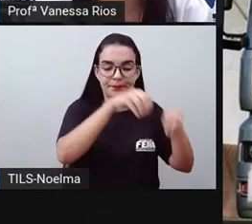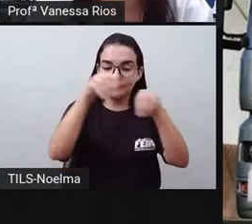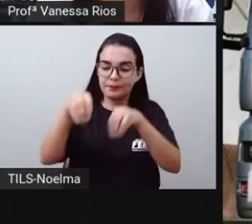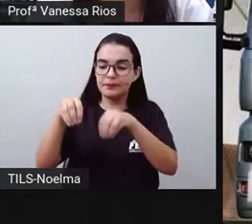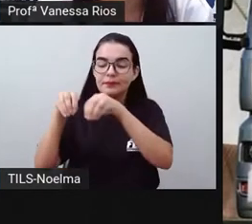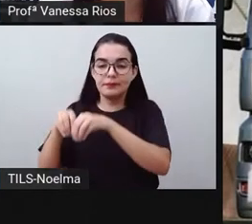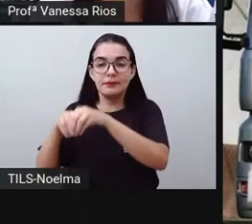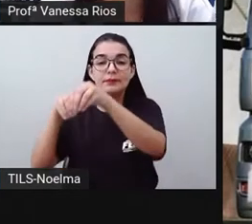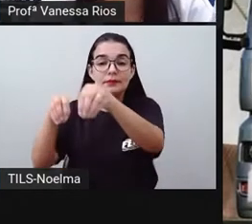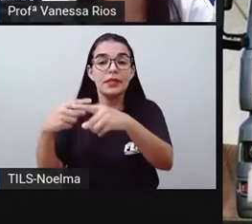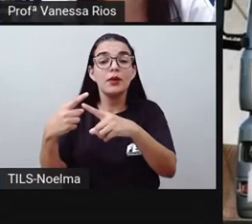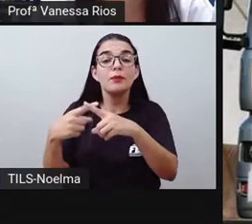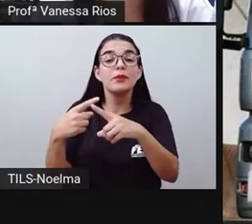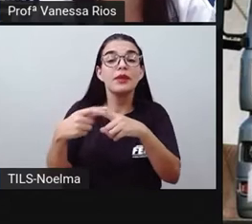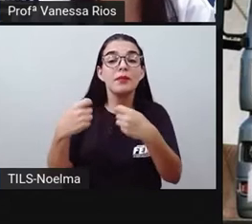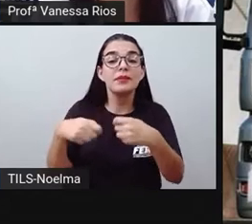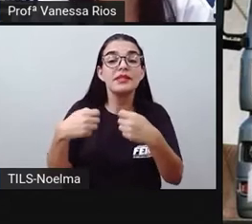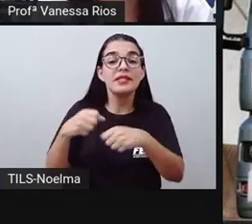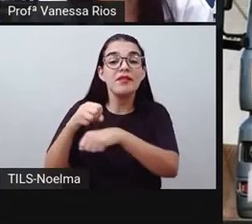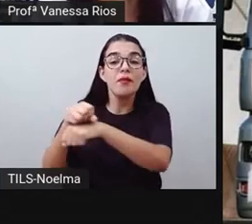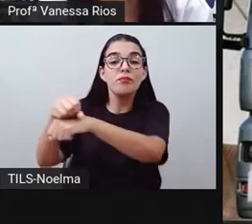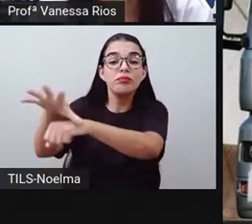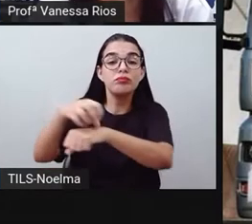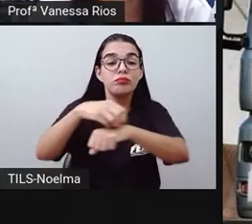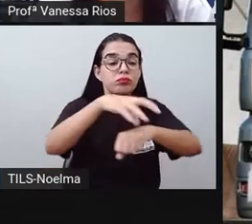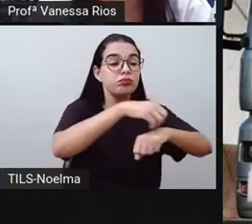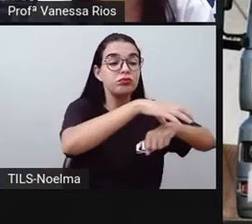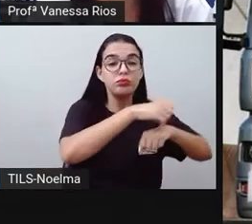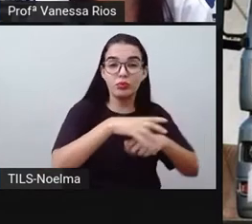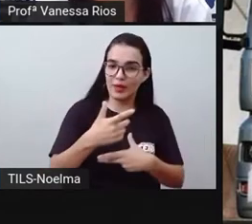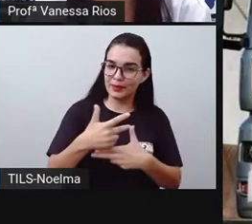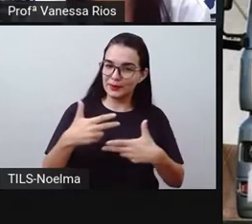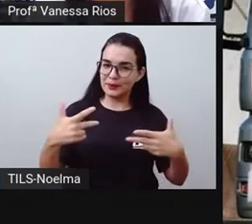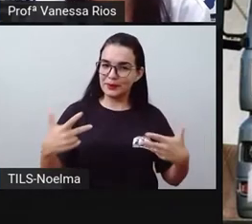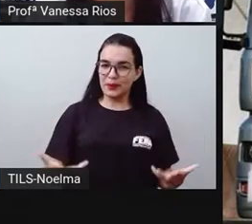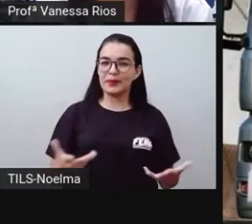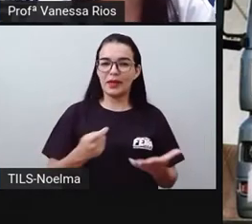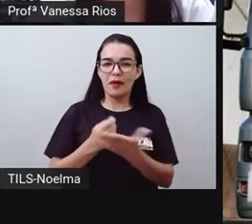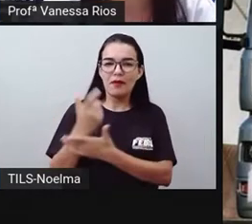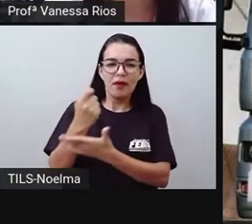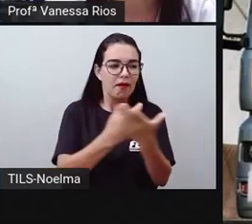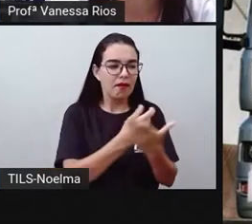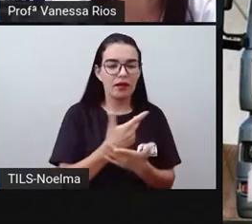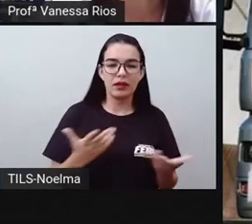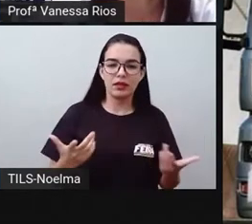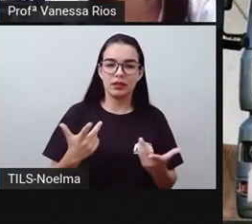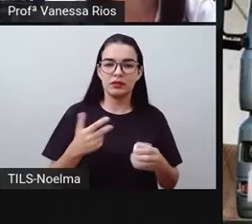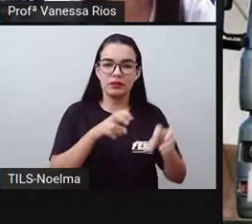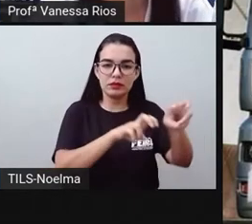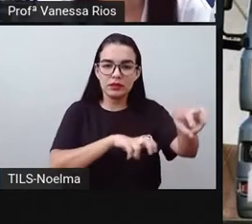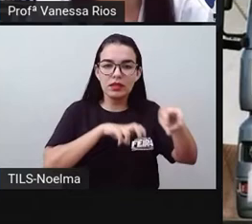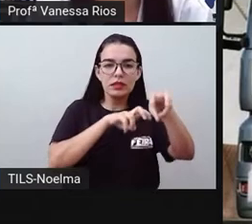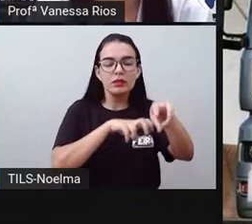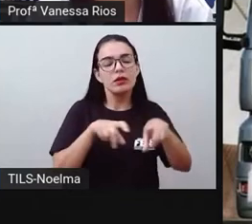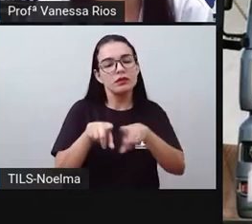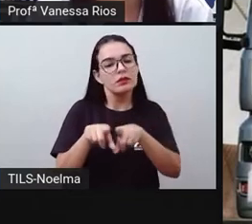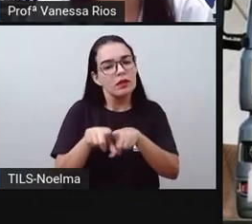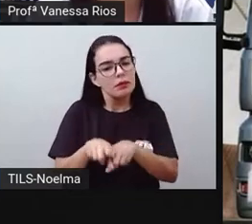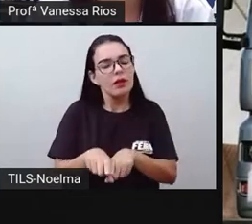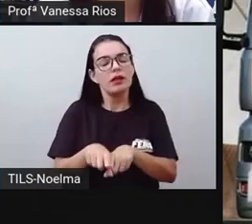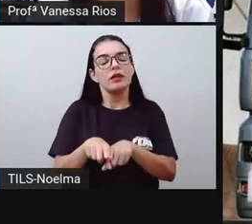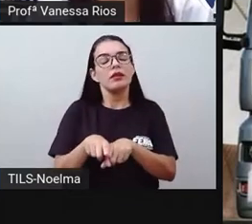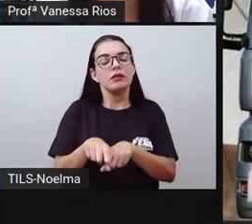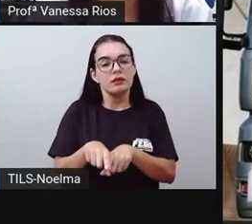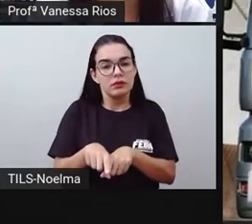mesmo pra distribuir as produções, quando estas produções passam a exceder e passam